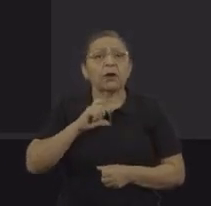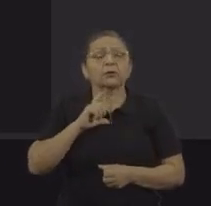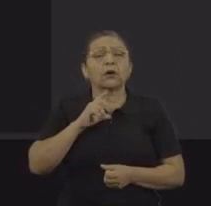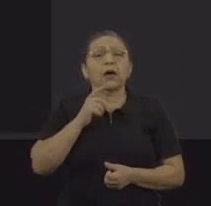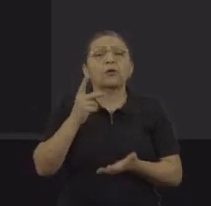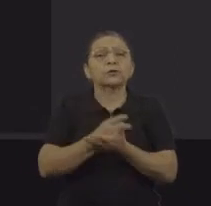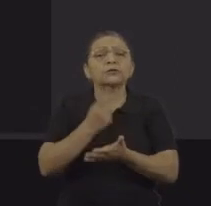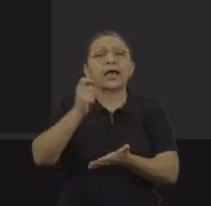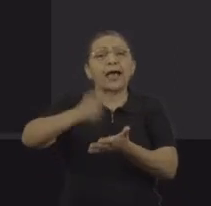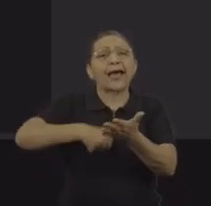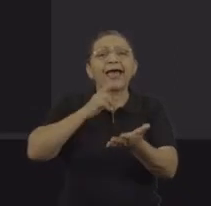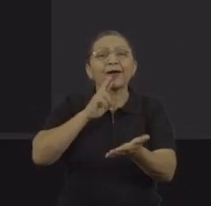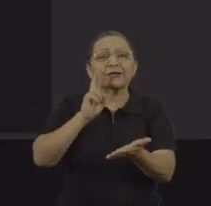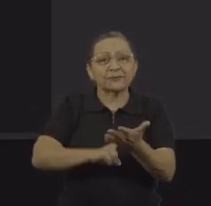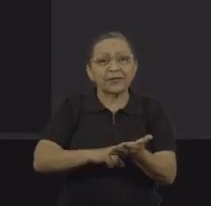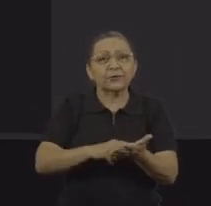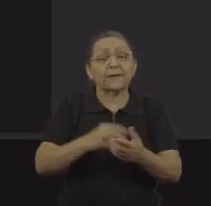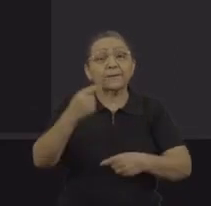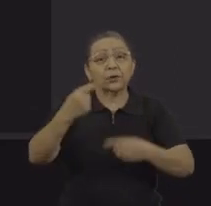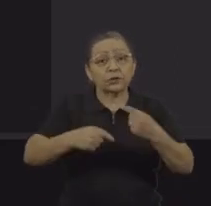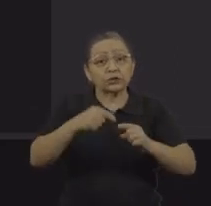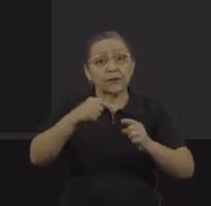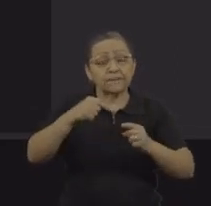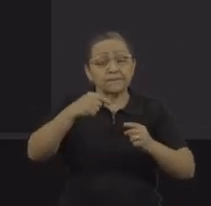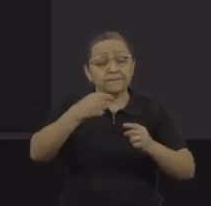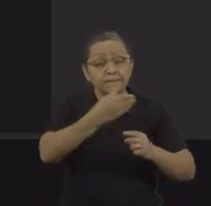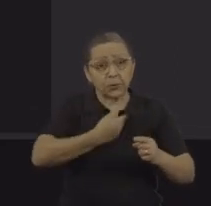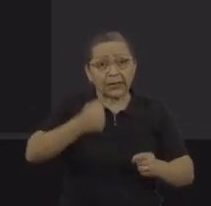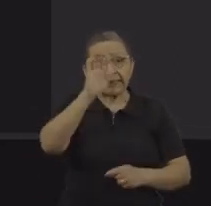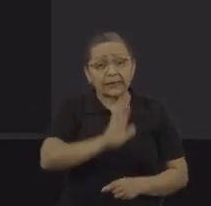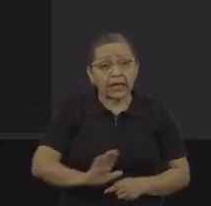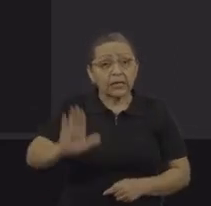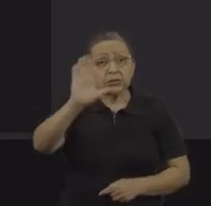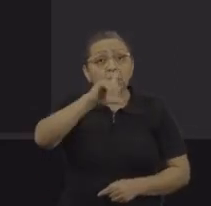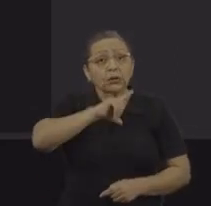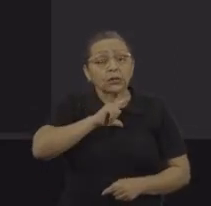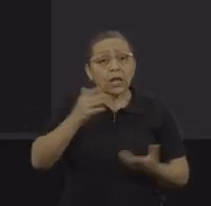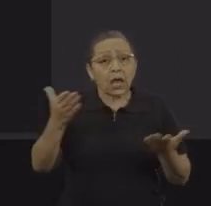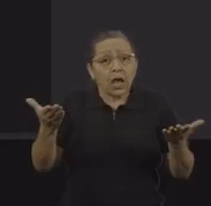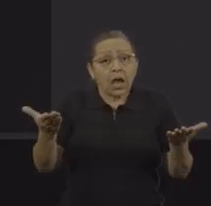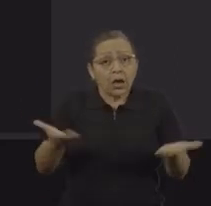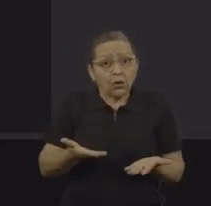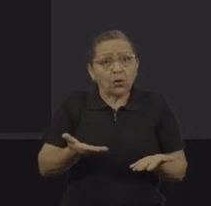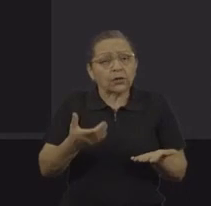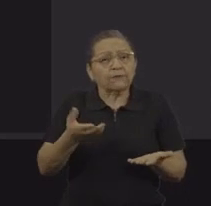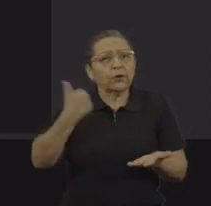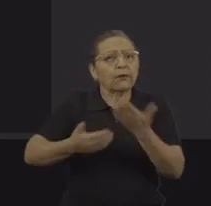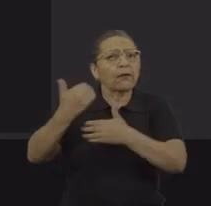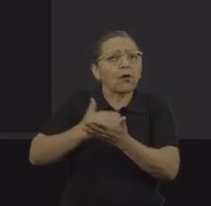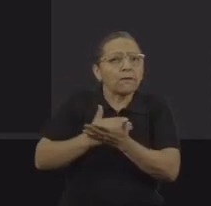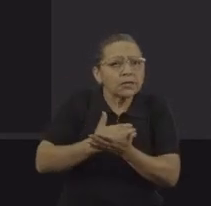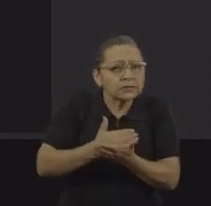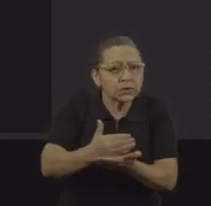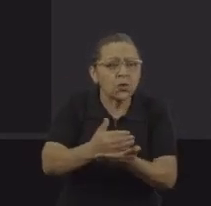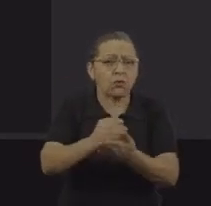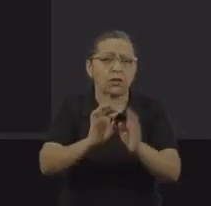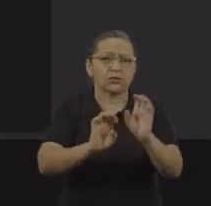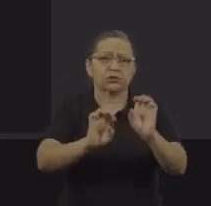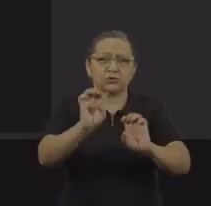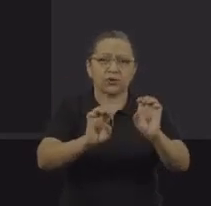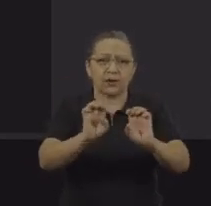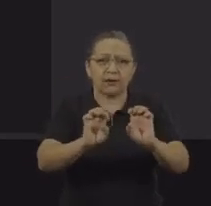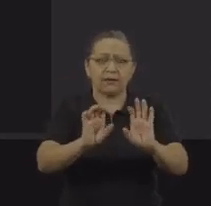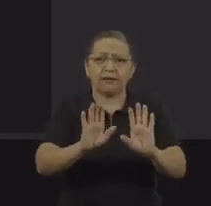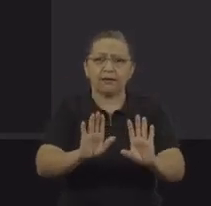reconhecimento, a política pública nacional que a gente tem hoje, ela começa a ser estruturada. E isso acontece por meio